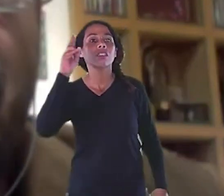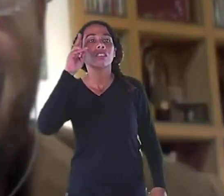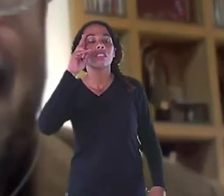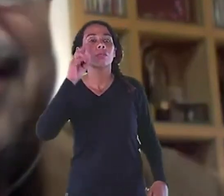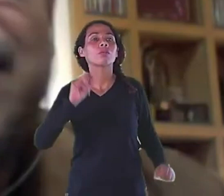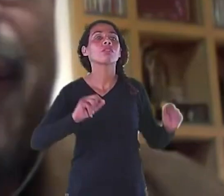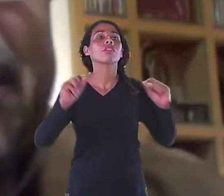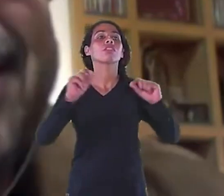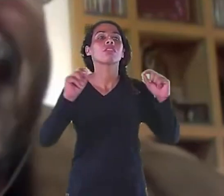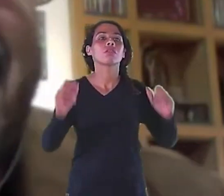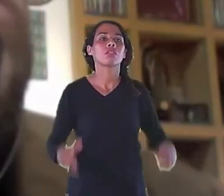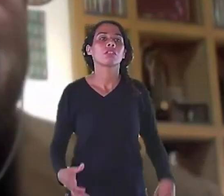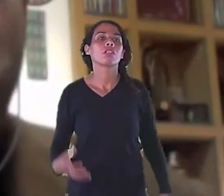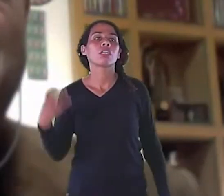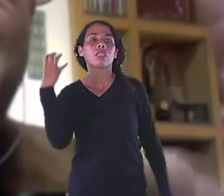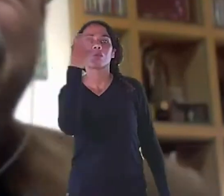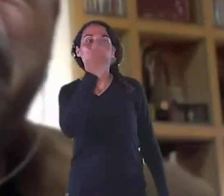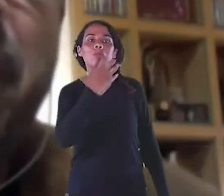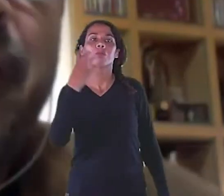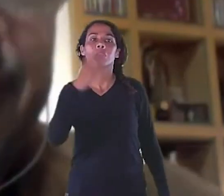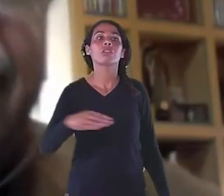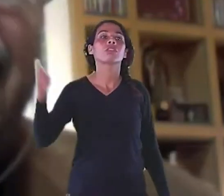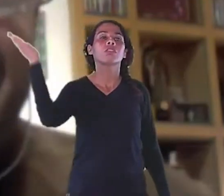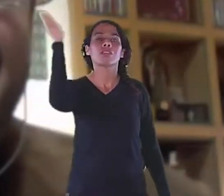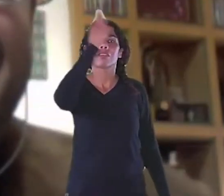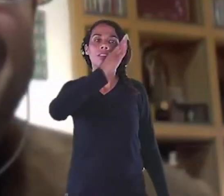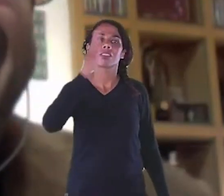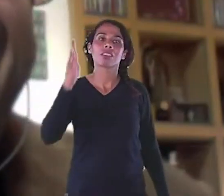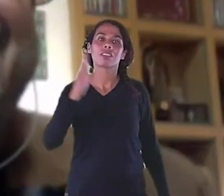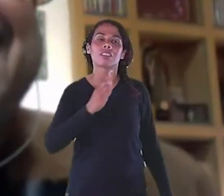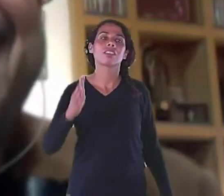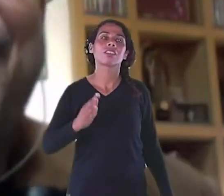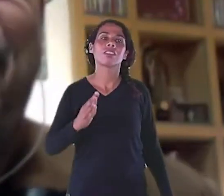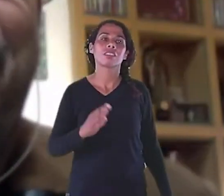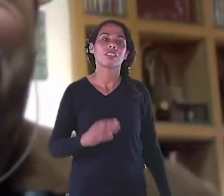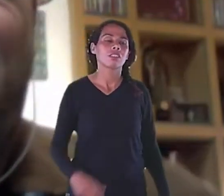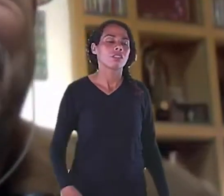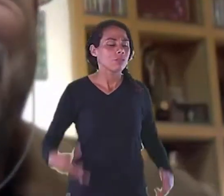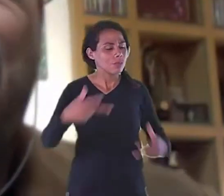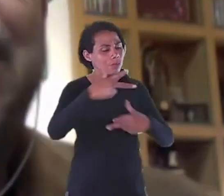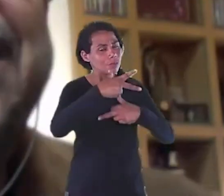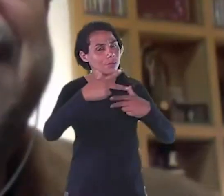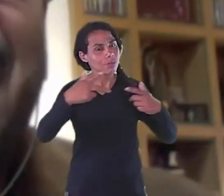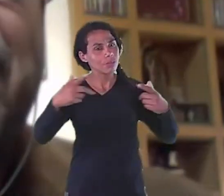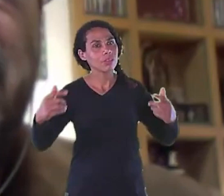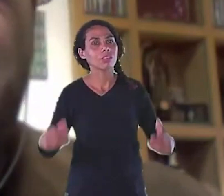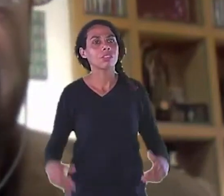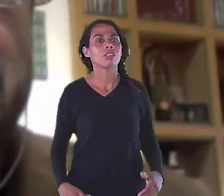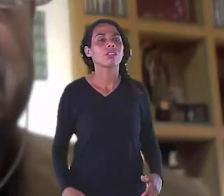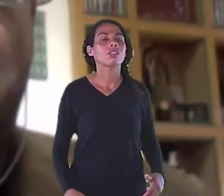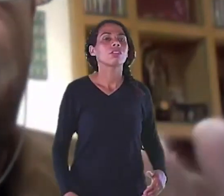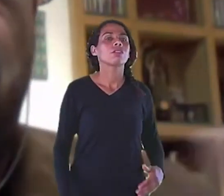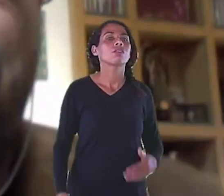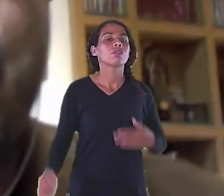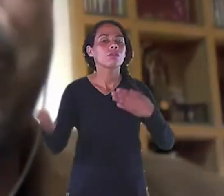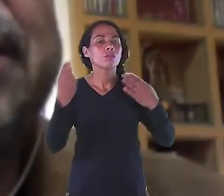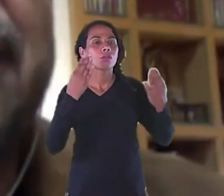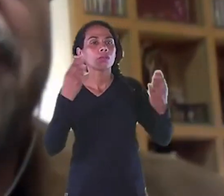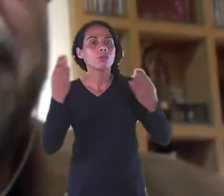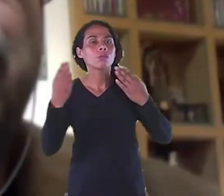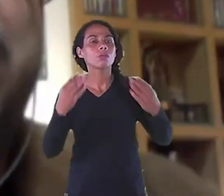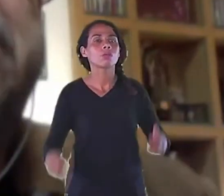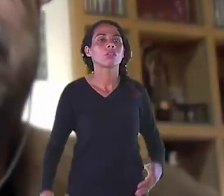Nova Forró Isso que é a música brasileira Chamada MPD E no design não Ficou procurando Uma unicidade Não, tem que ser Uma